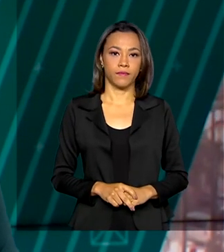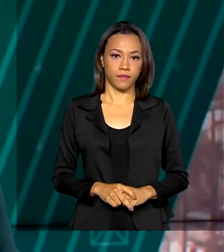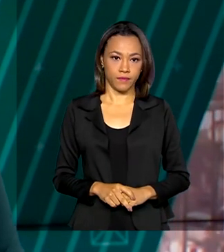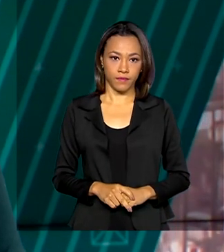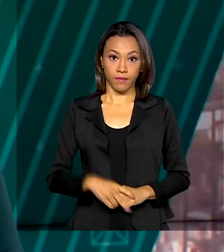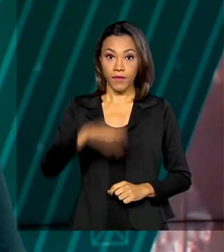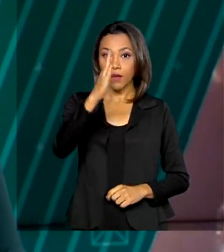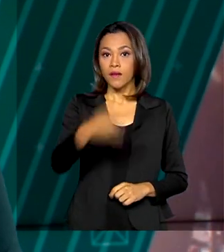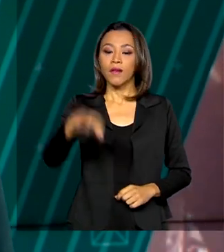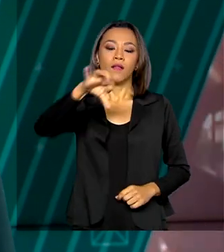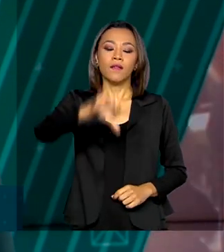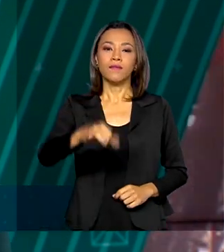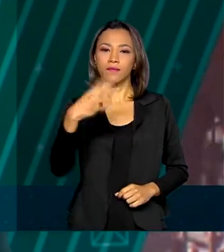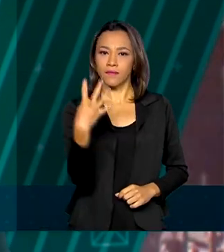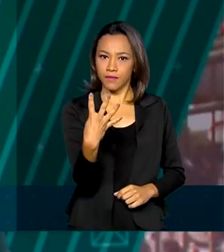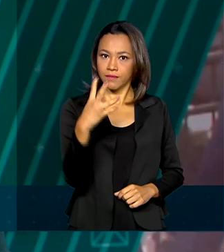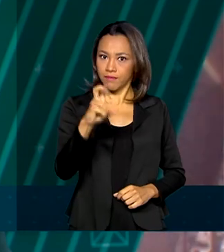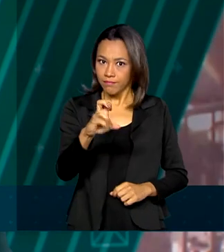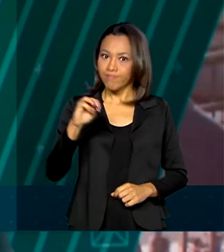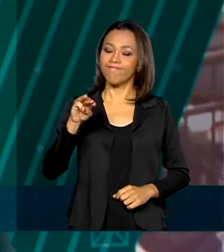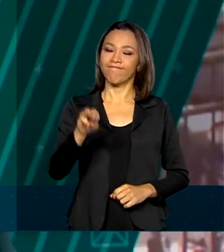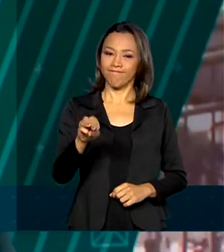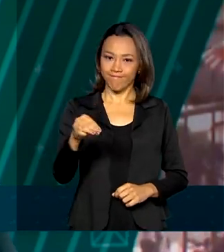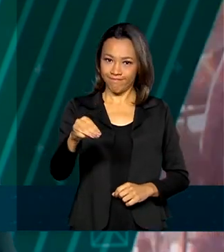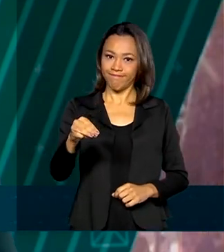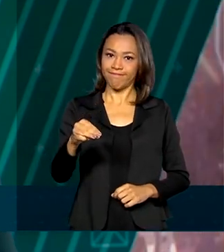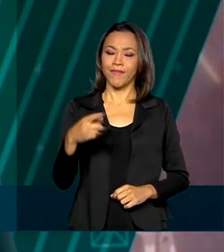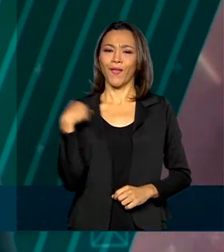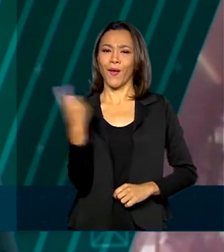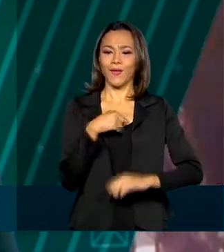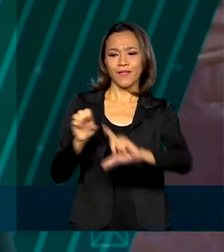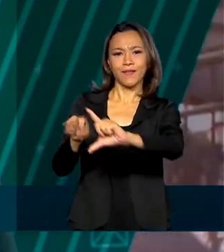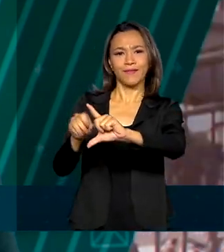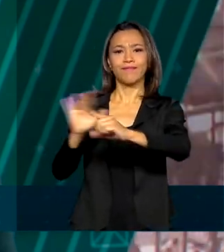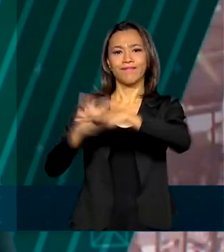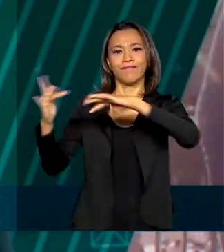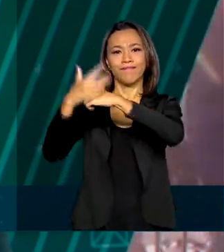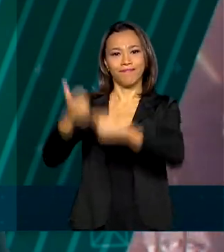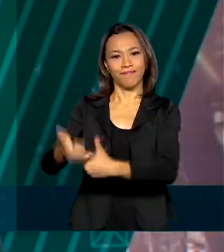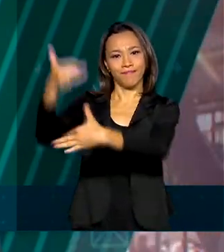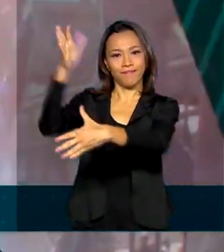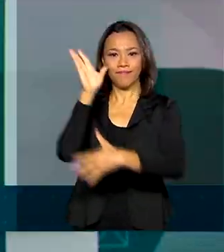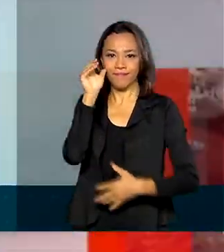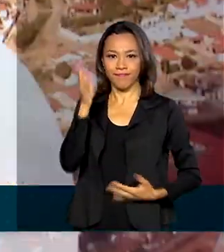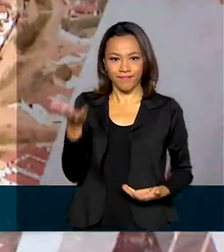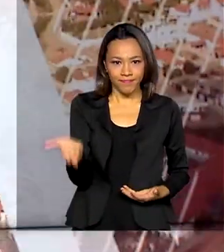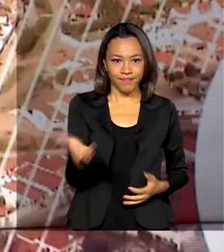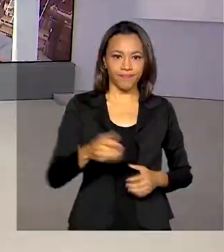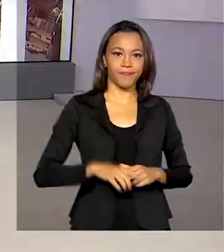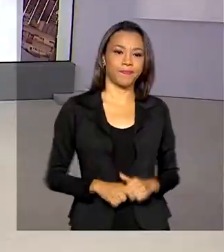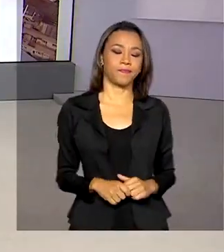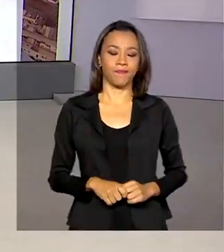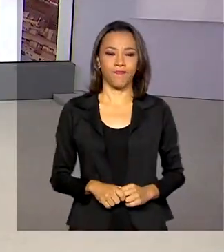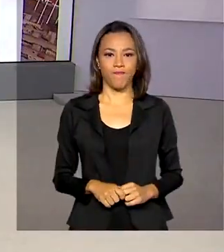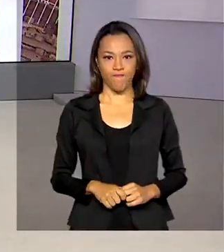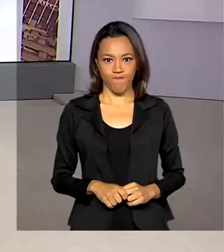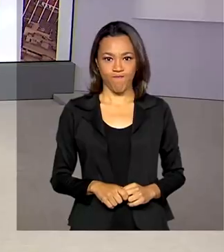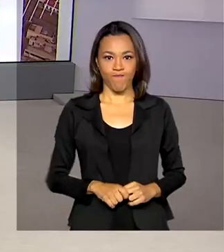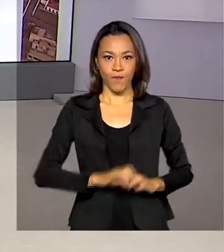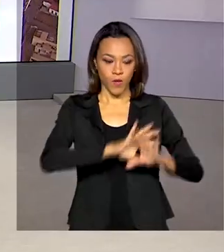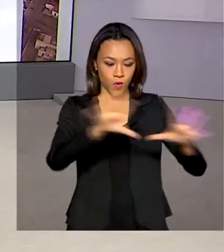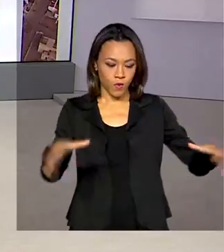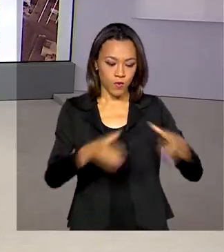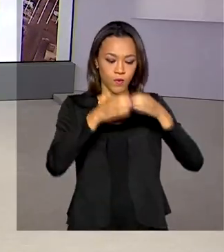São 9 horas e 45 minutos. Nós estamos ao vivo também pelas redes sociais. As